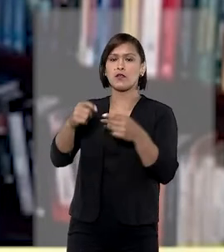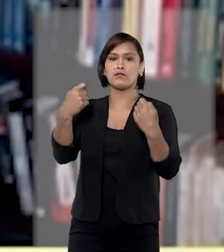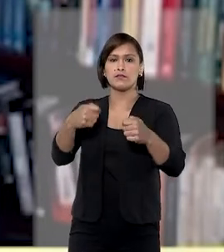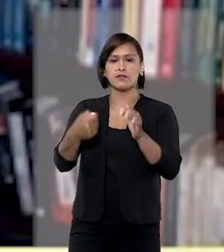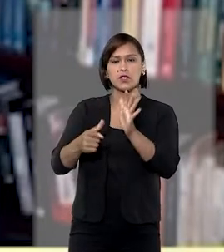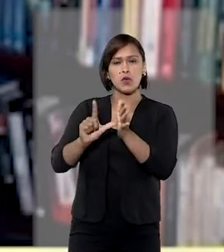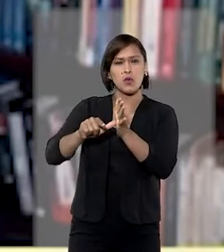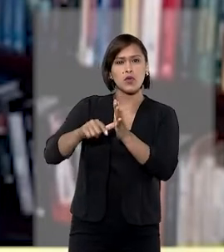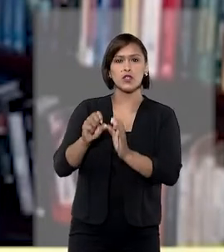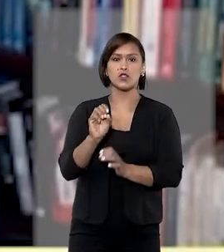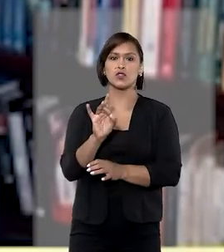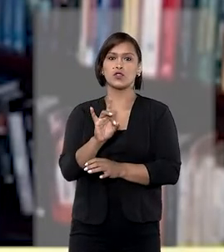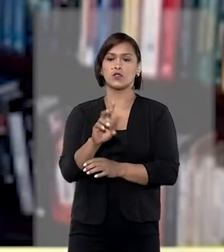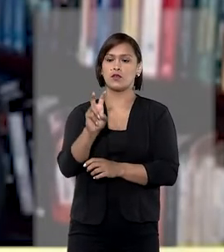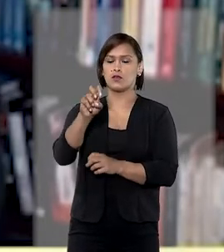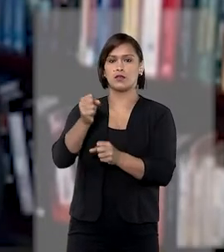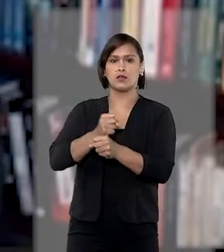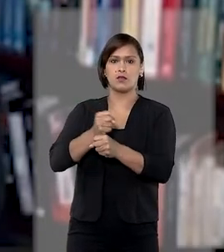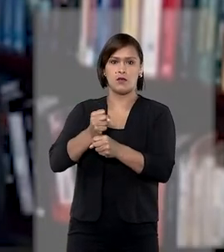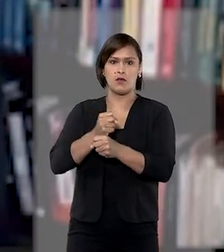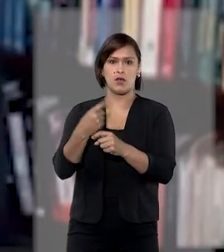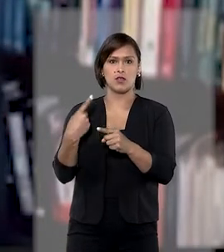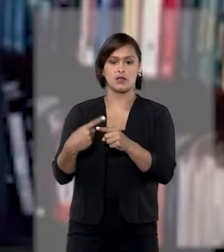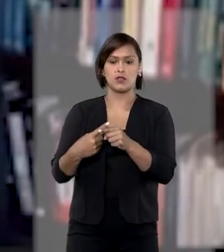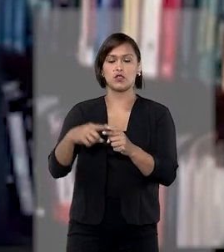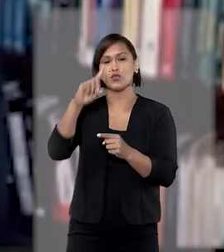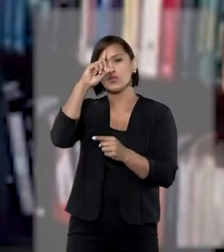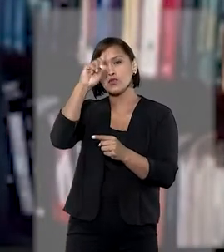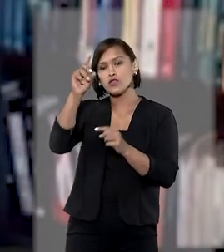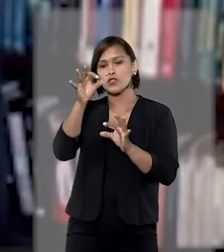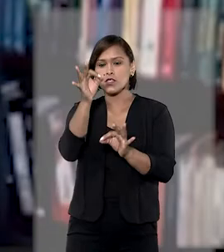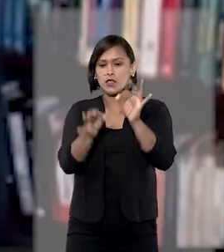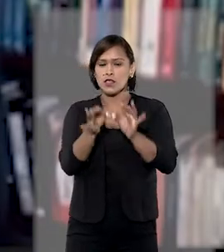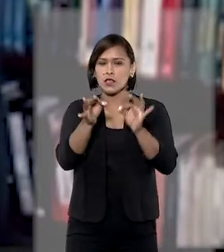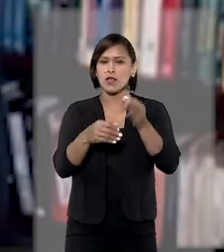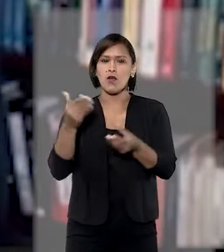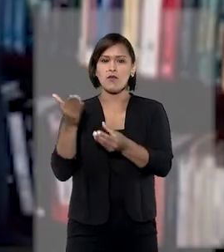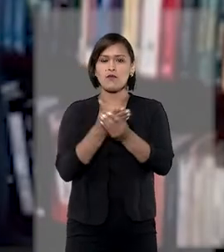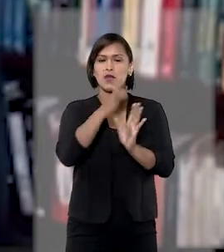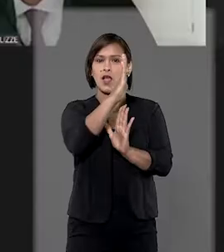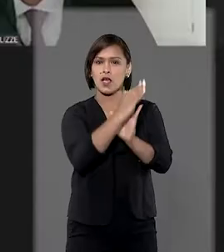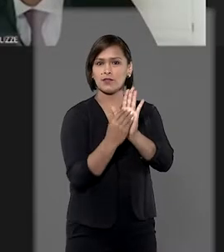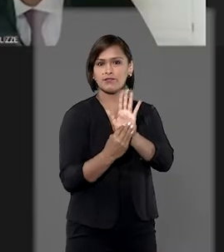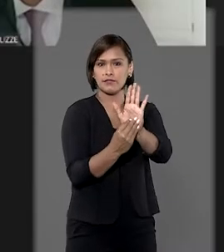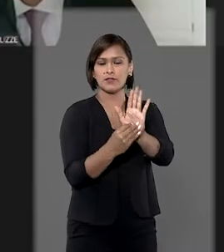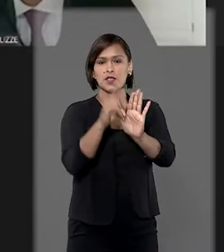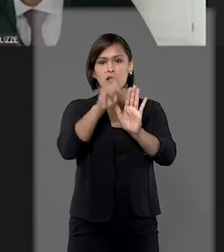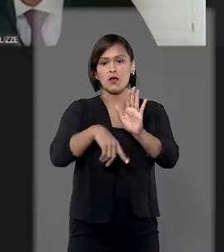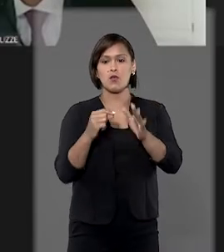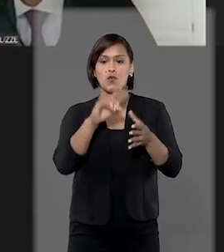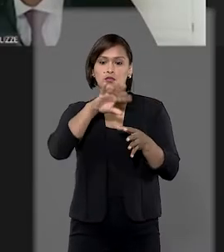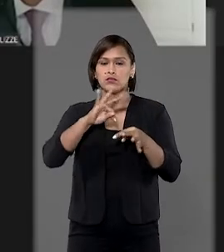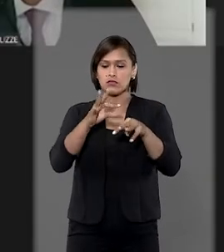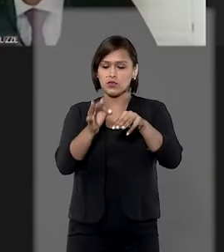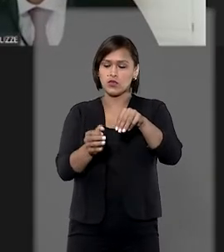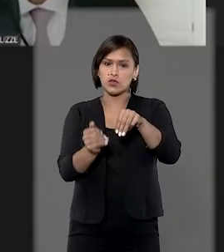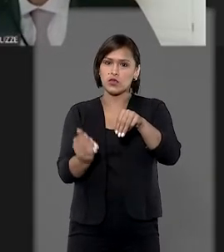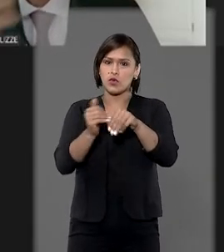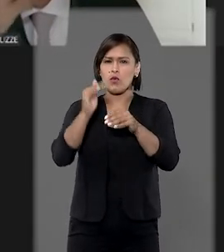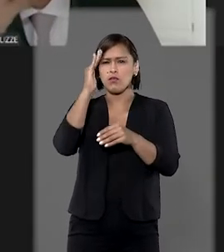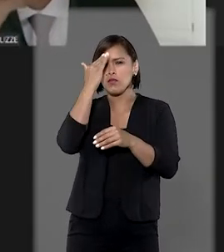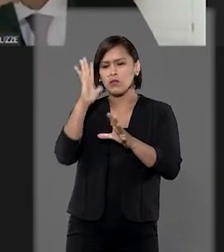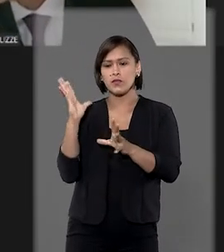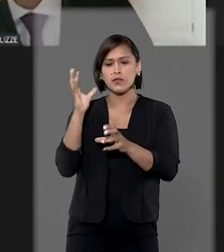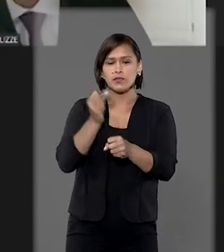deve retroagir apenas ao período de cinco anos da data do ajuizamento da ação. Por unanimidade, os ministros